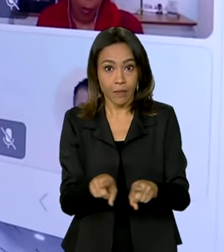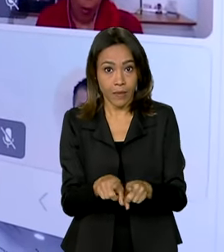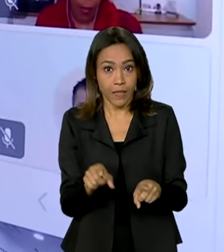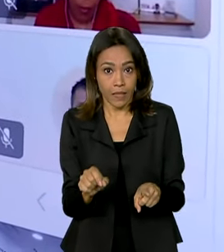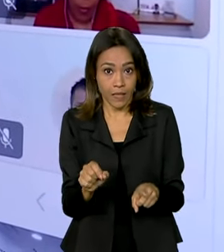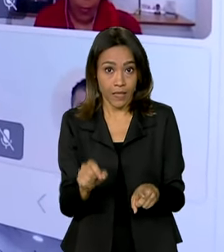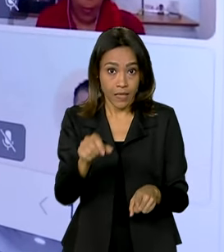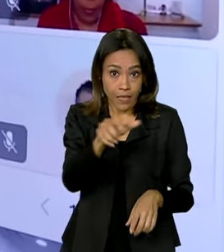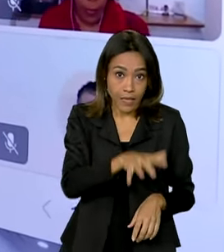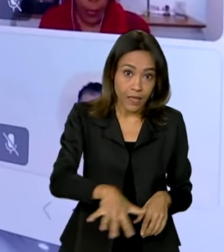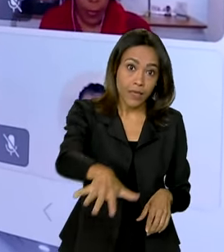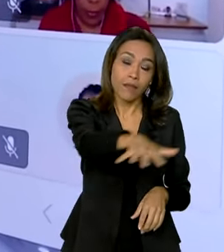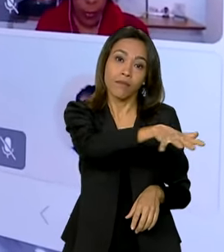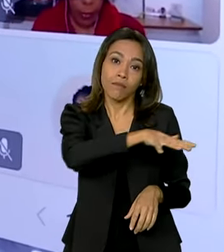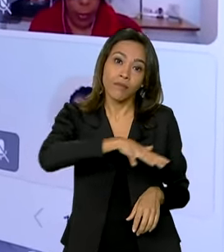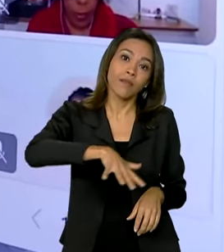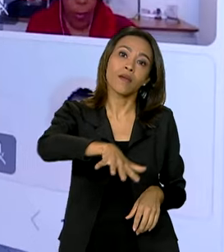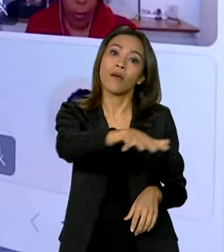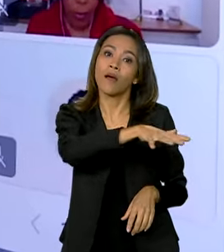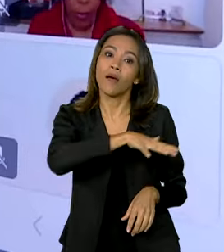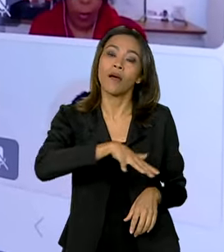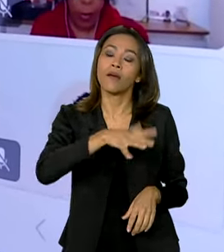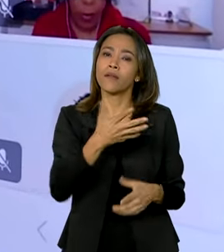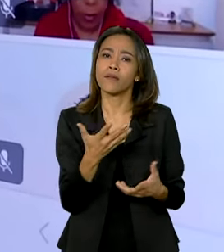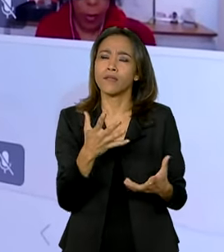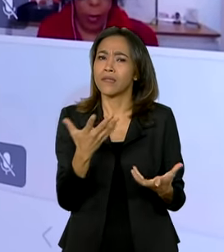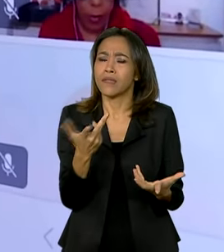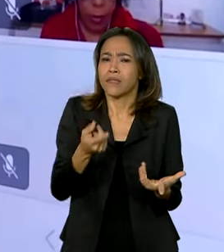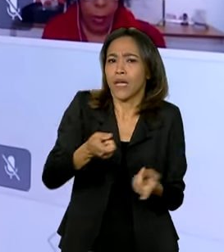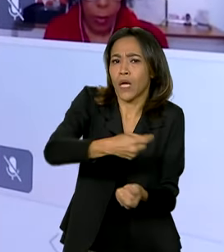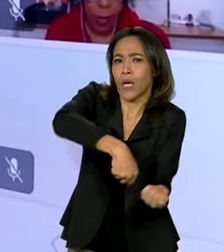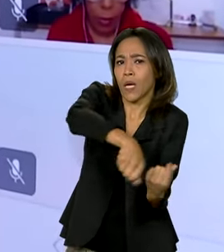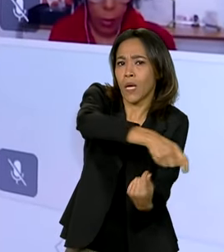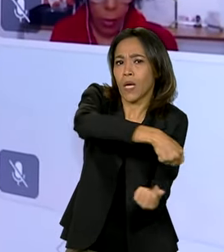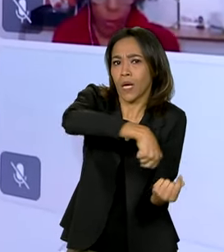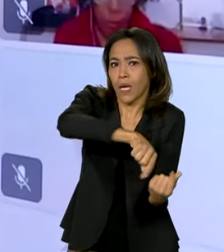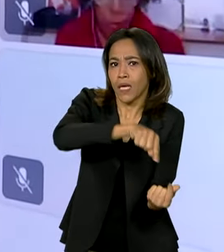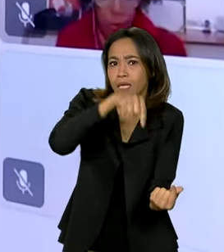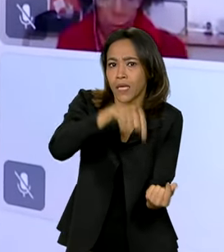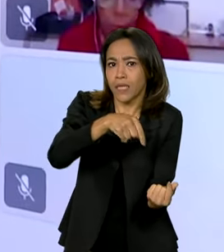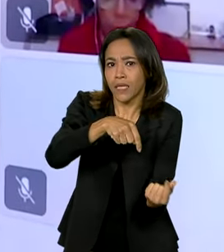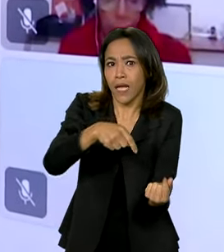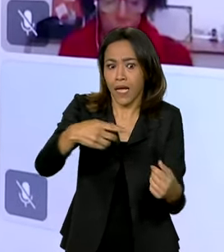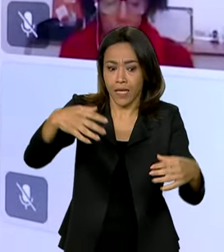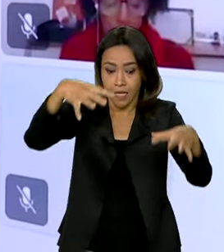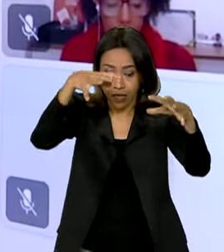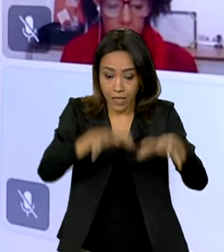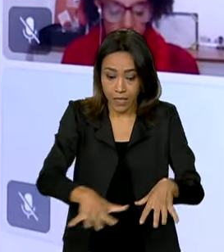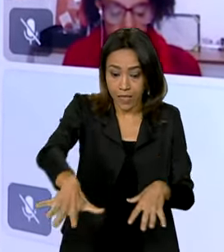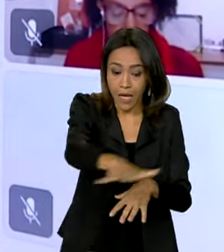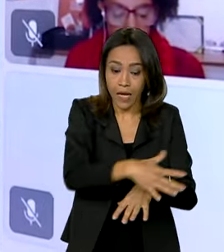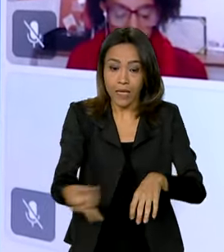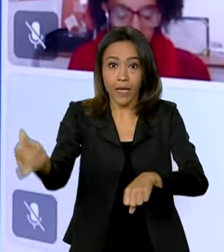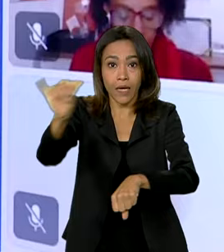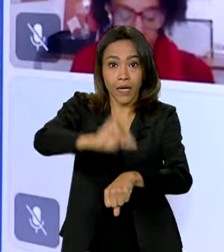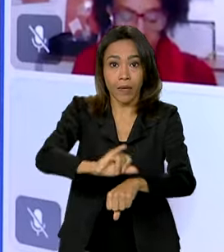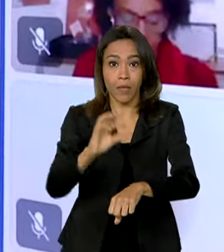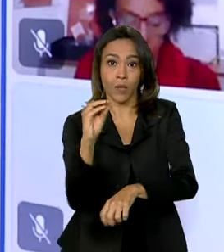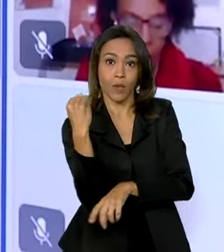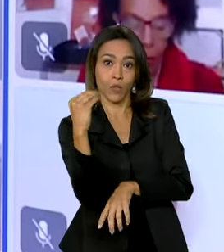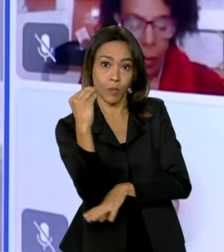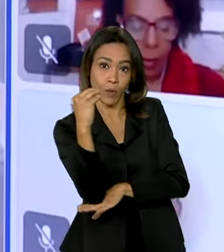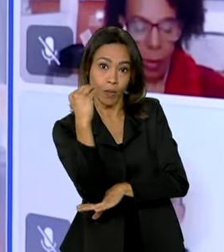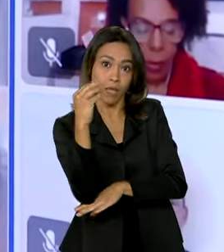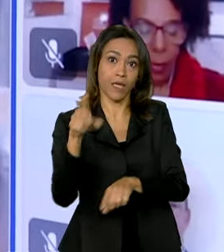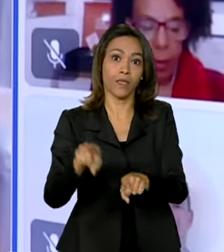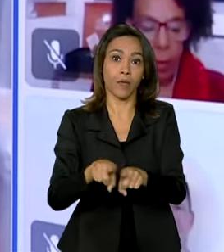setor metal, mecânica, as indústrias do Estado, muitas delas estão localizadas, na região metropolitana de Porto Alegre, ou na região da